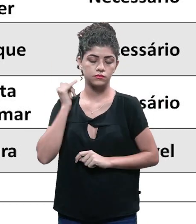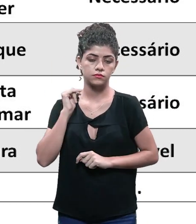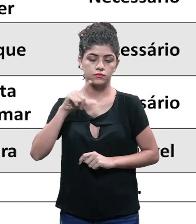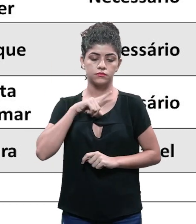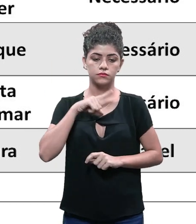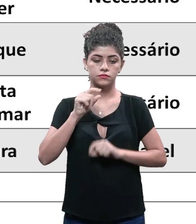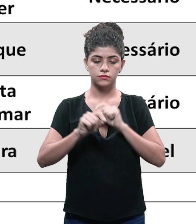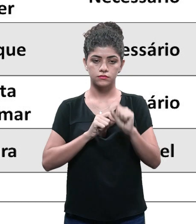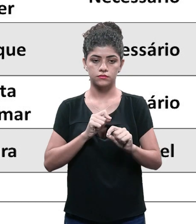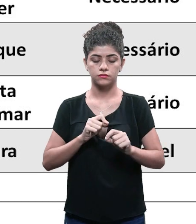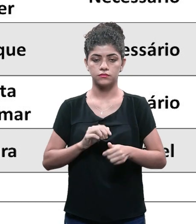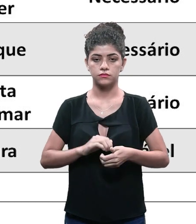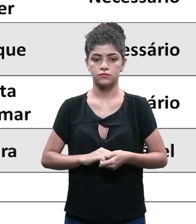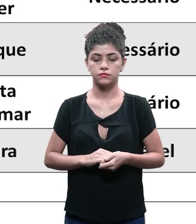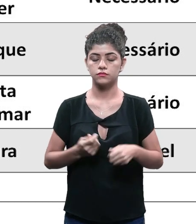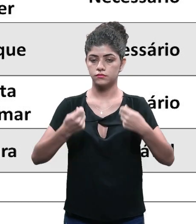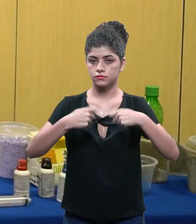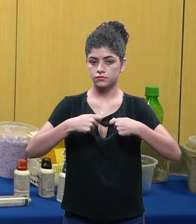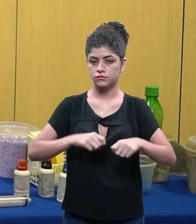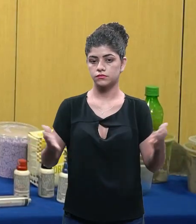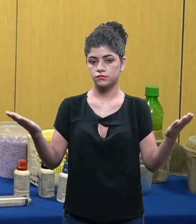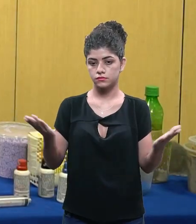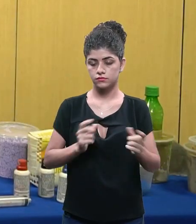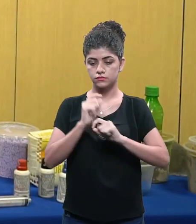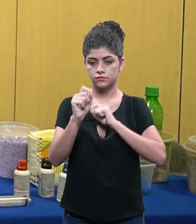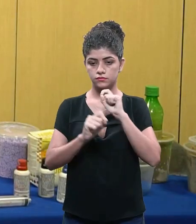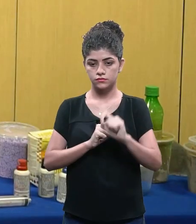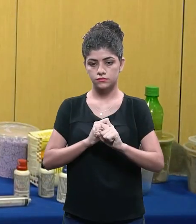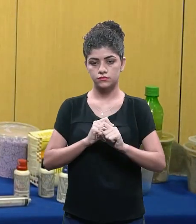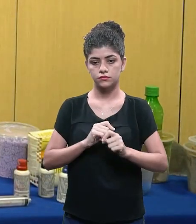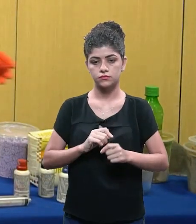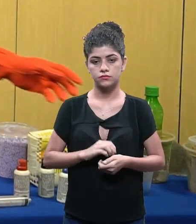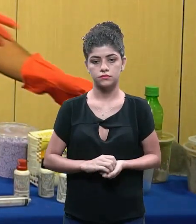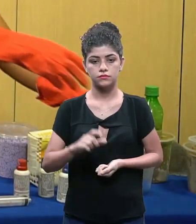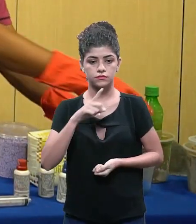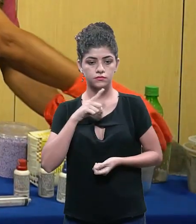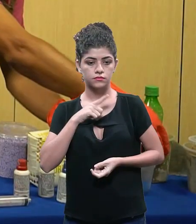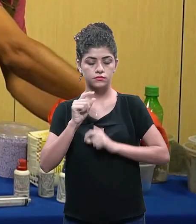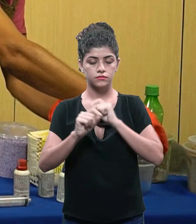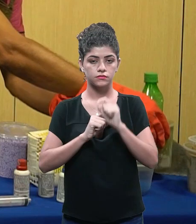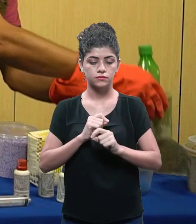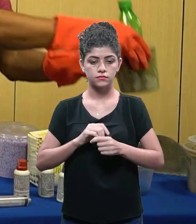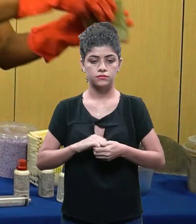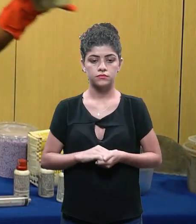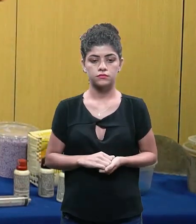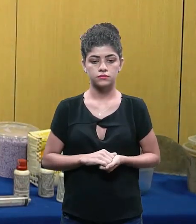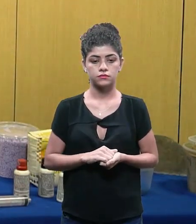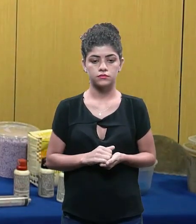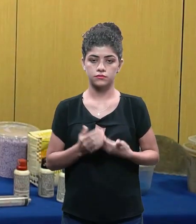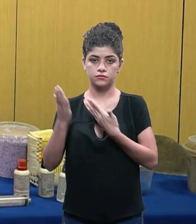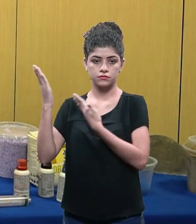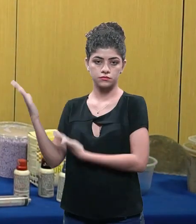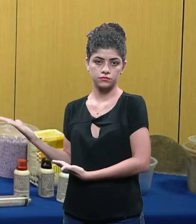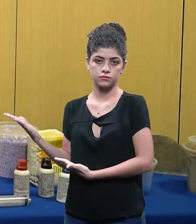colocar uma planta então eu já sei que eu vou ter que gerar formas que eu preciso necessariamente que essa forma ela tenha